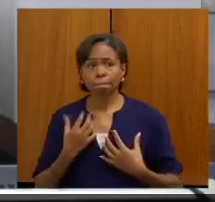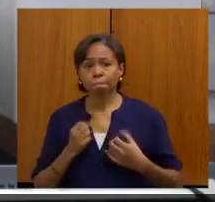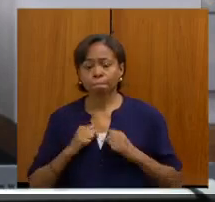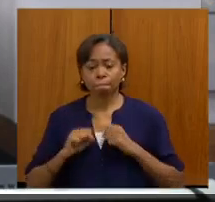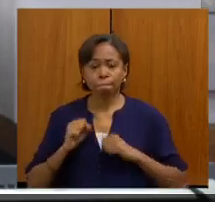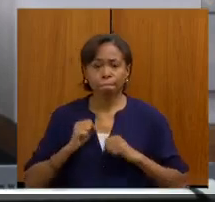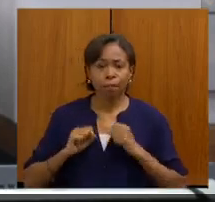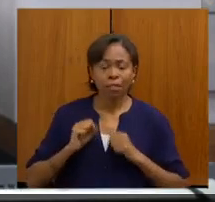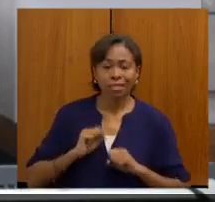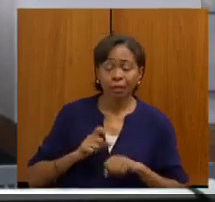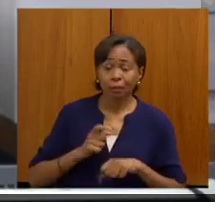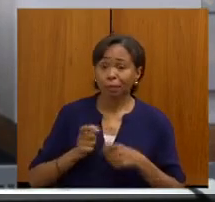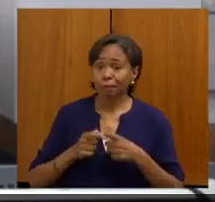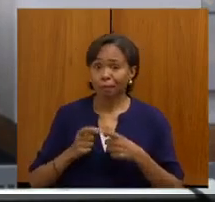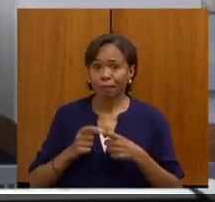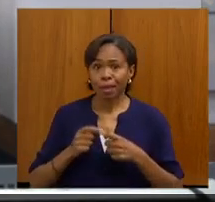hora,